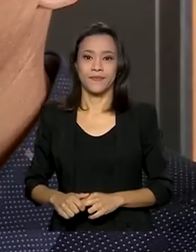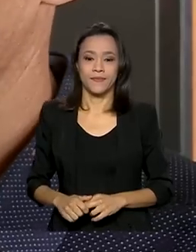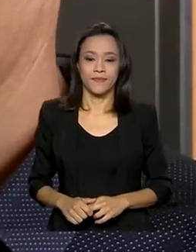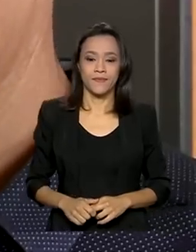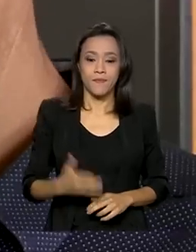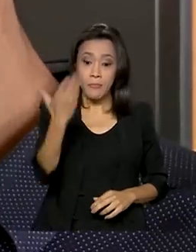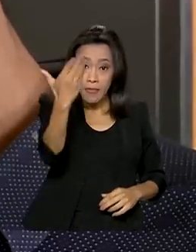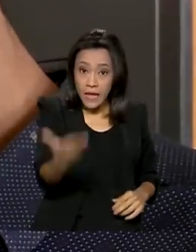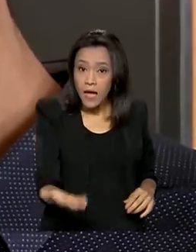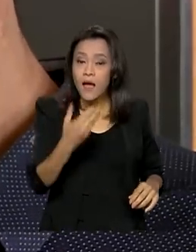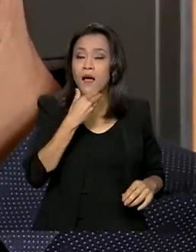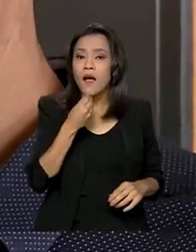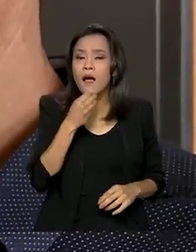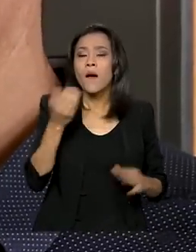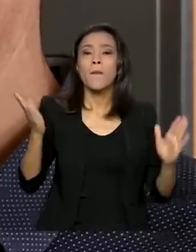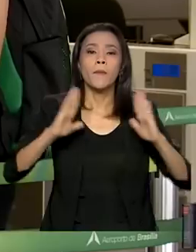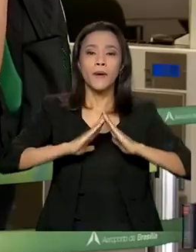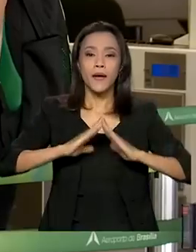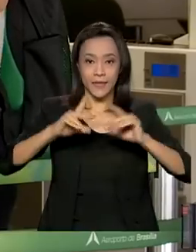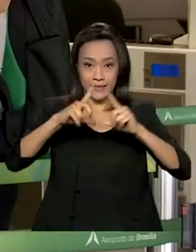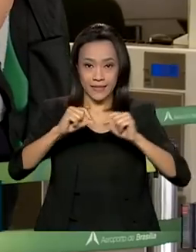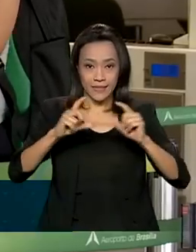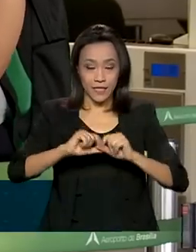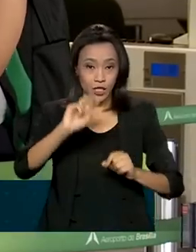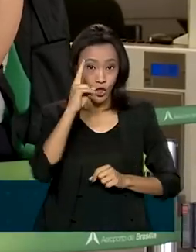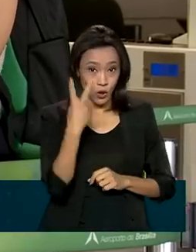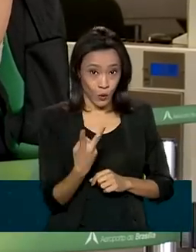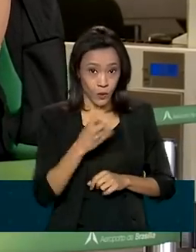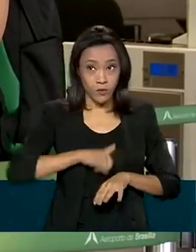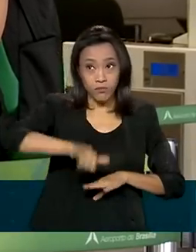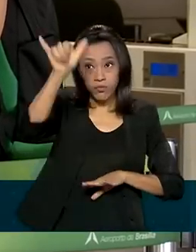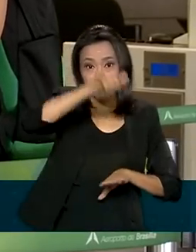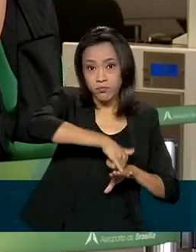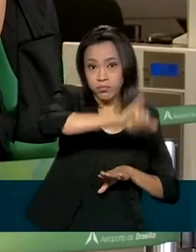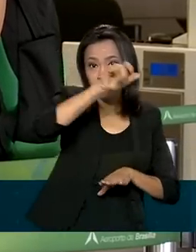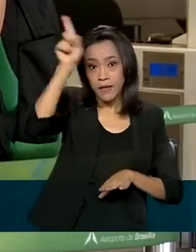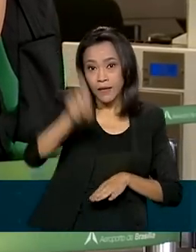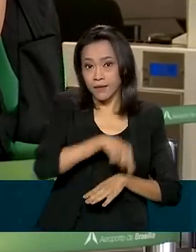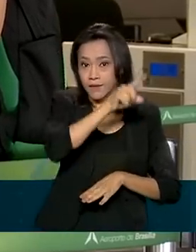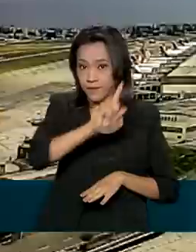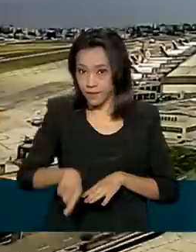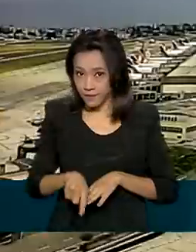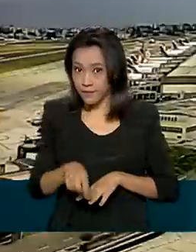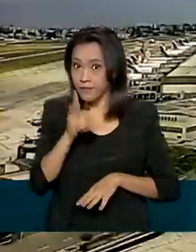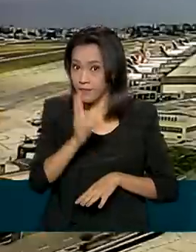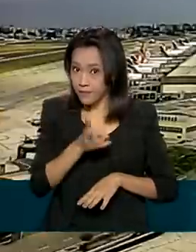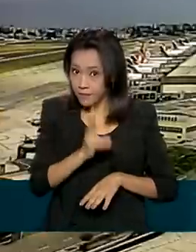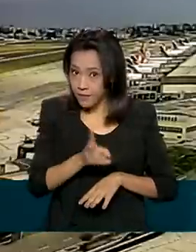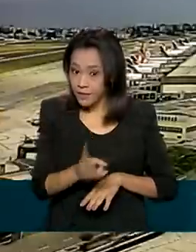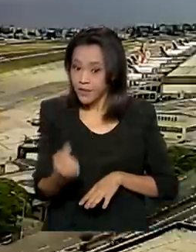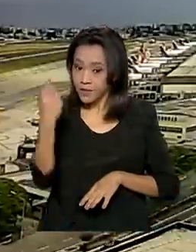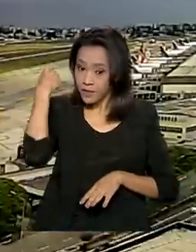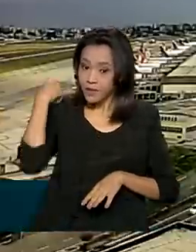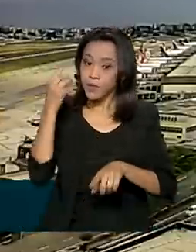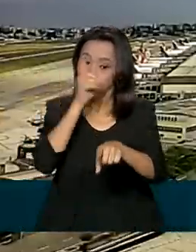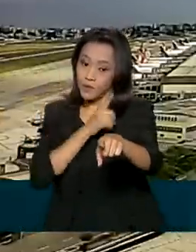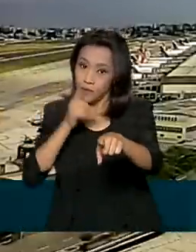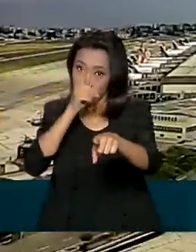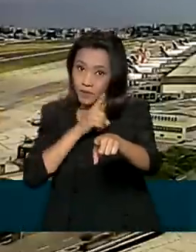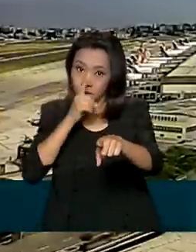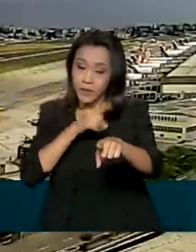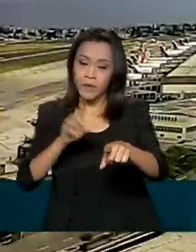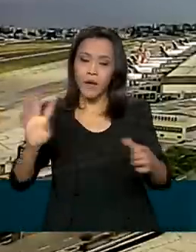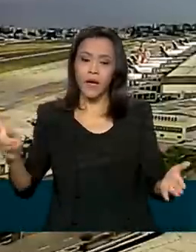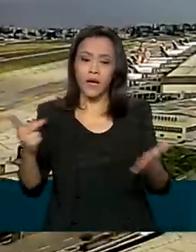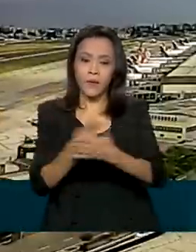O Agitônio, que mora em Brasília, teve dois voos cancelados no mesmo fim de semana. Um deles foi no último domingo, quando